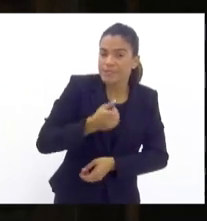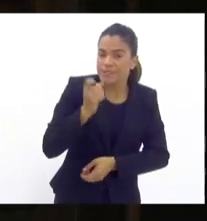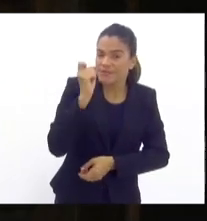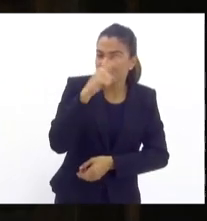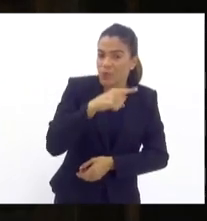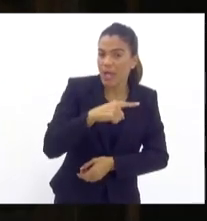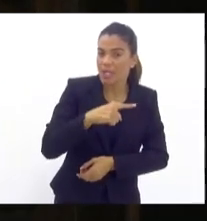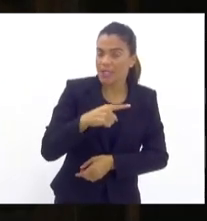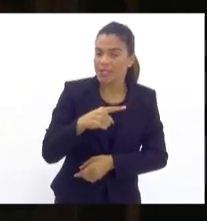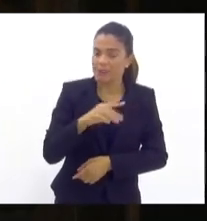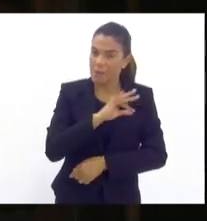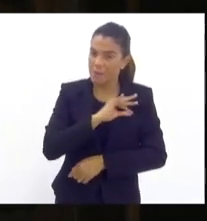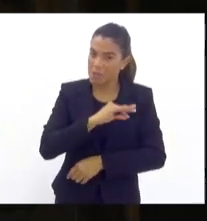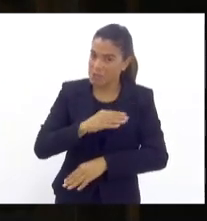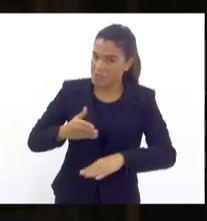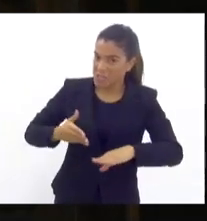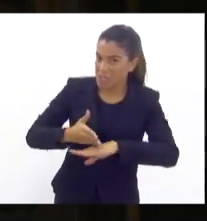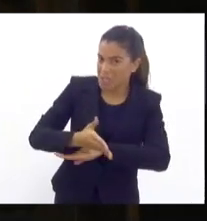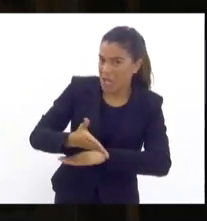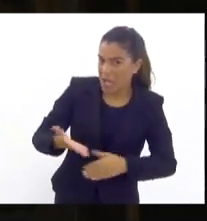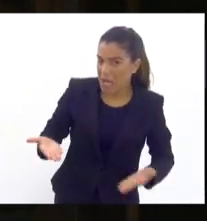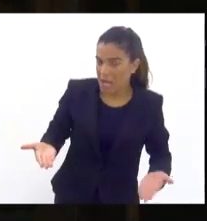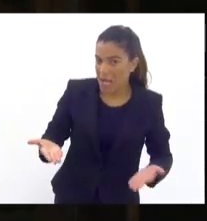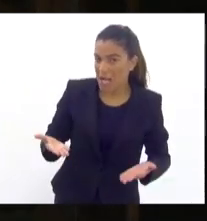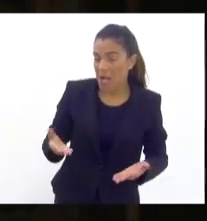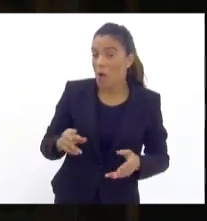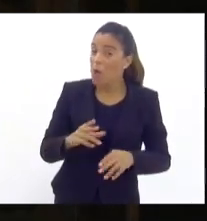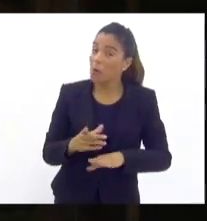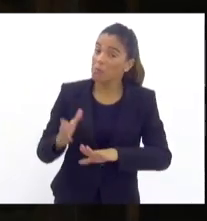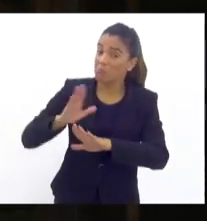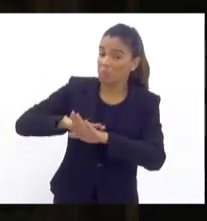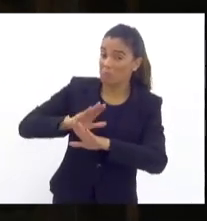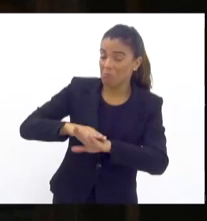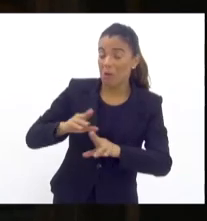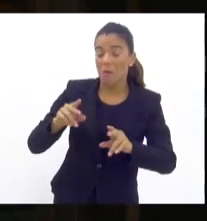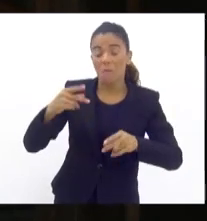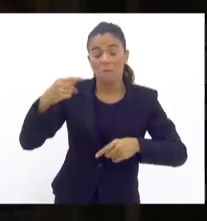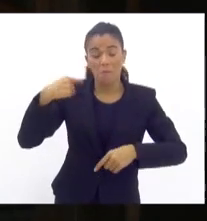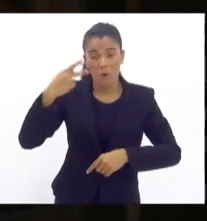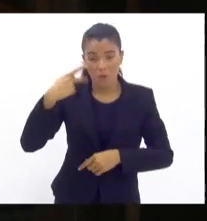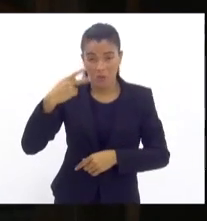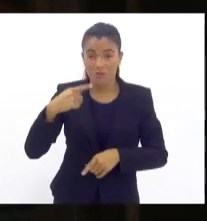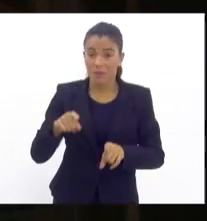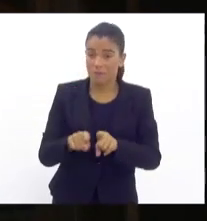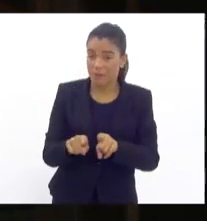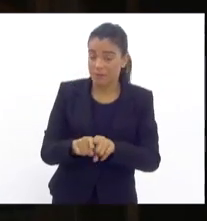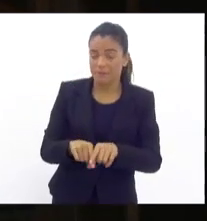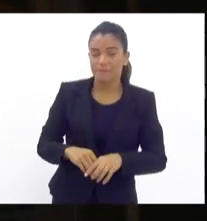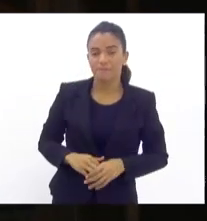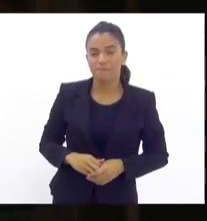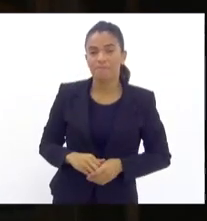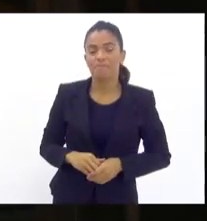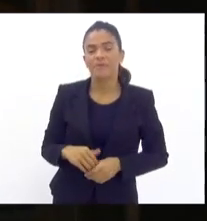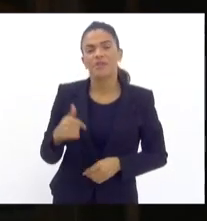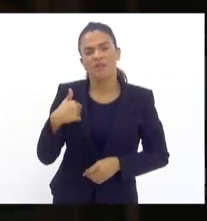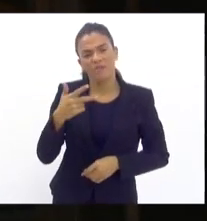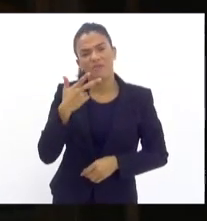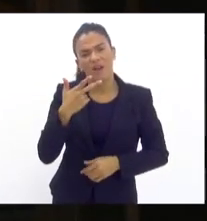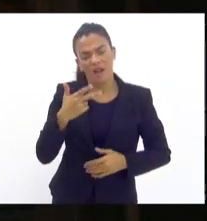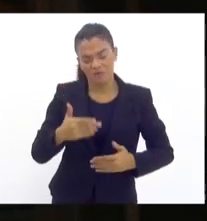maior até, de repente, um tema político por trás disso? Paralelo à questão da barricada, que já foi aqui explorada,